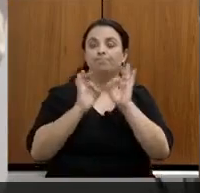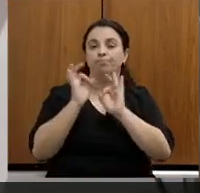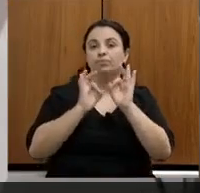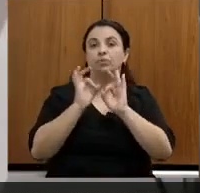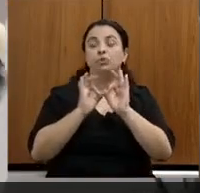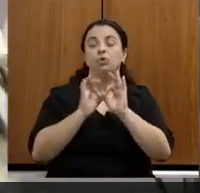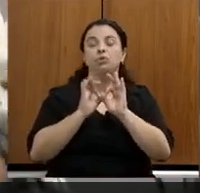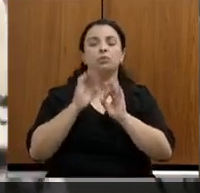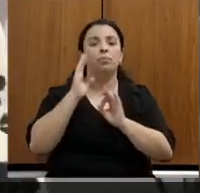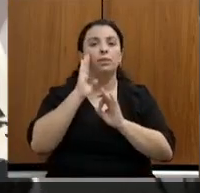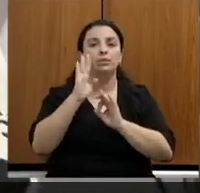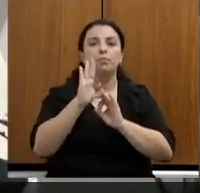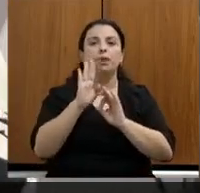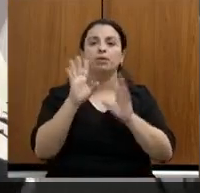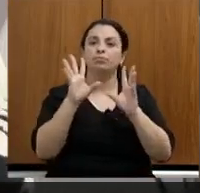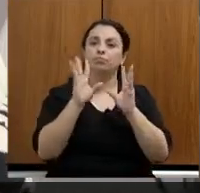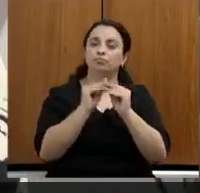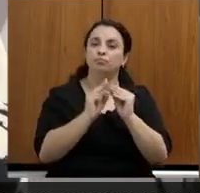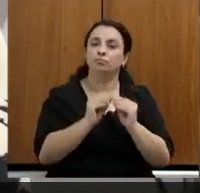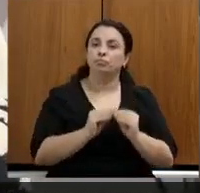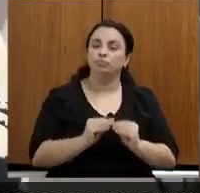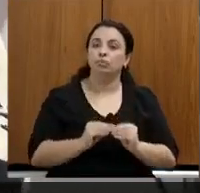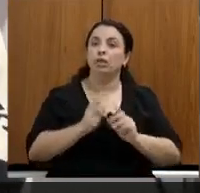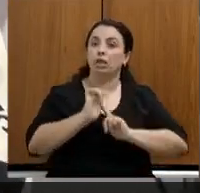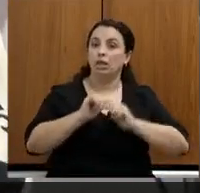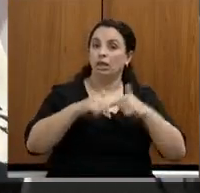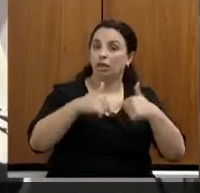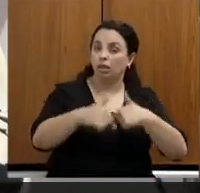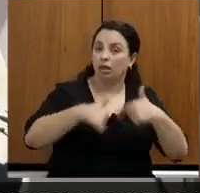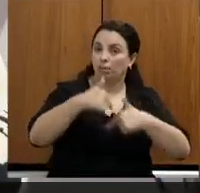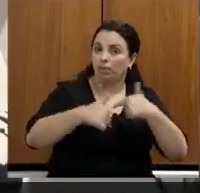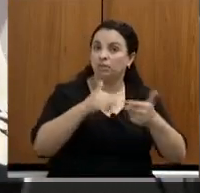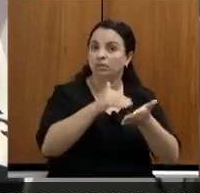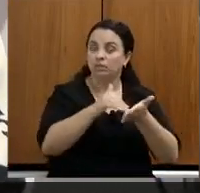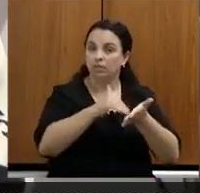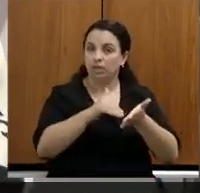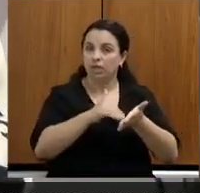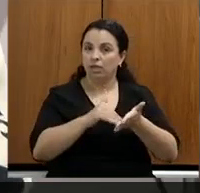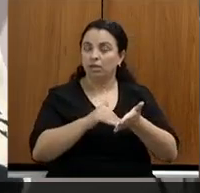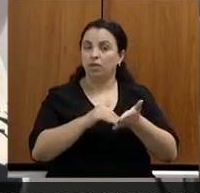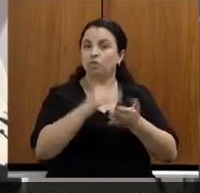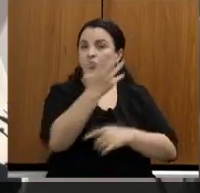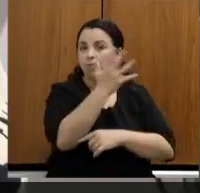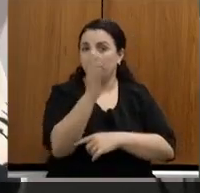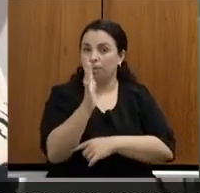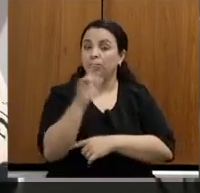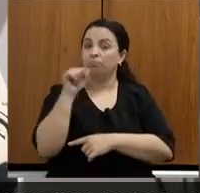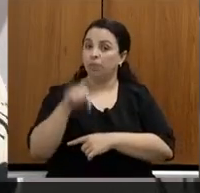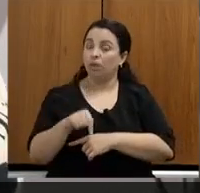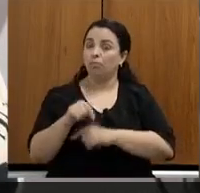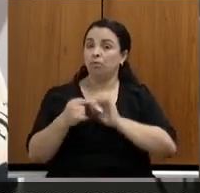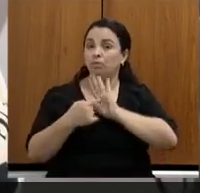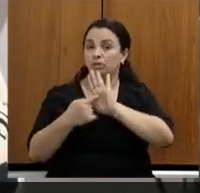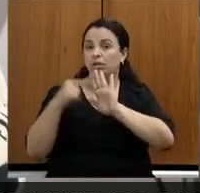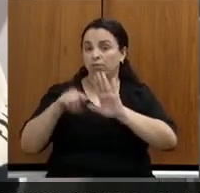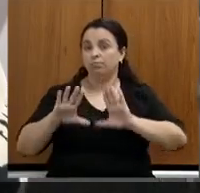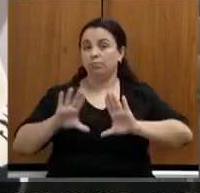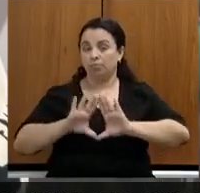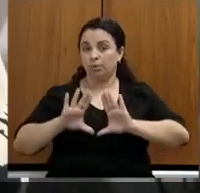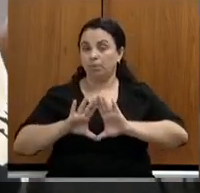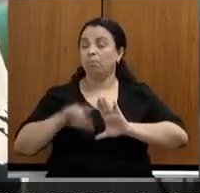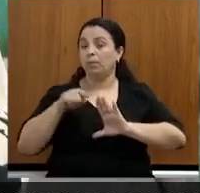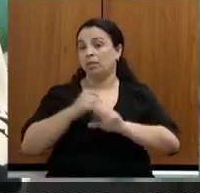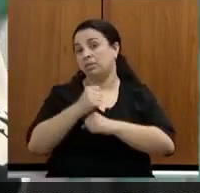resultados da Assembleia, da Secretaria de Meio Ambiente, para a Assembleia Fiscaliza, especialmente nesse ano de 2021.